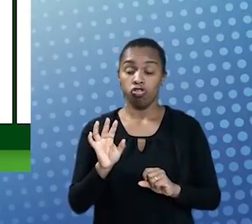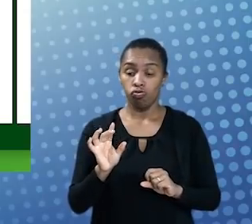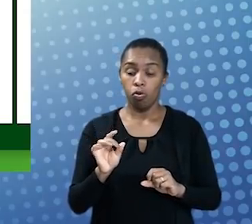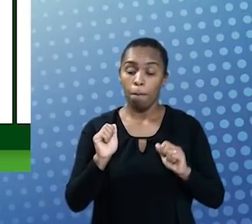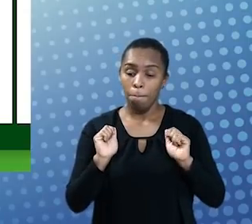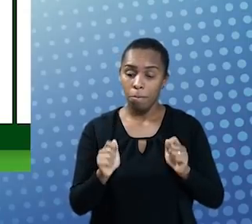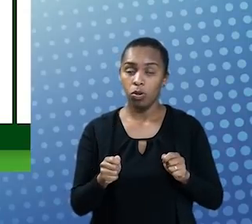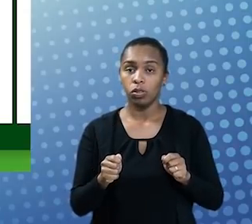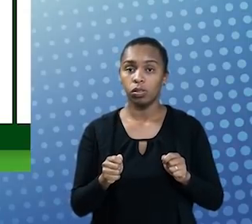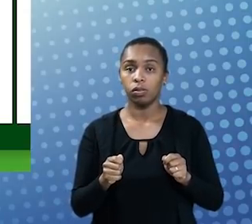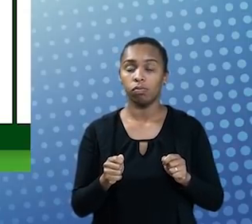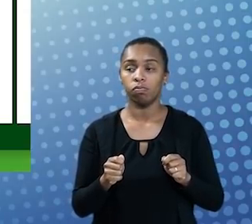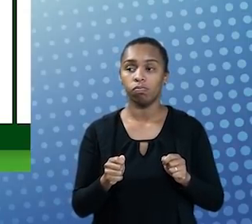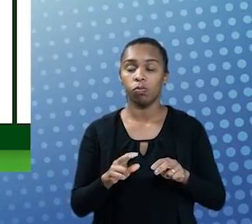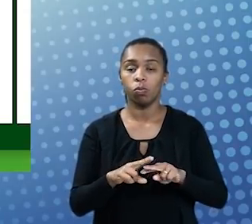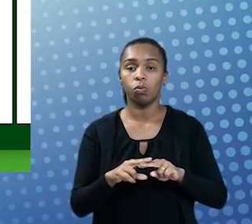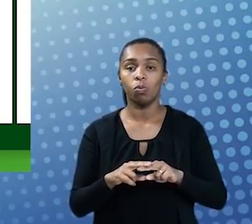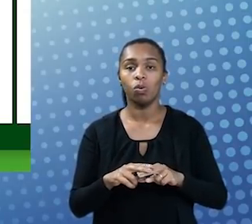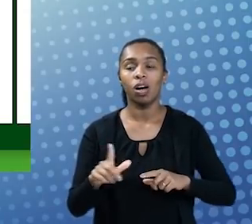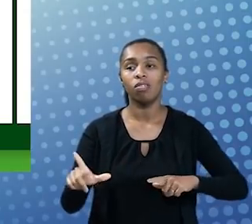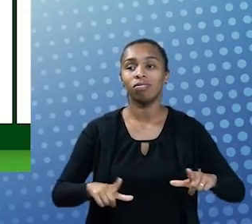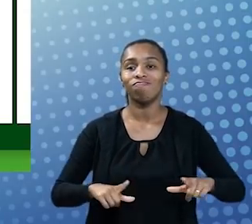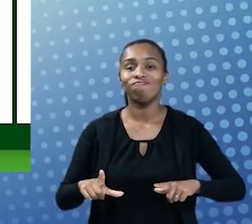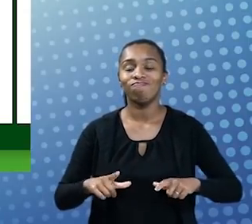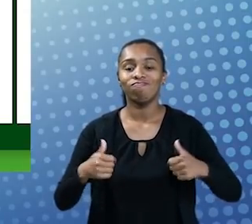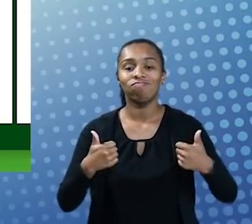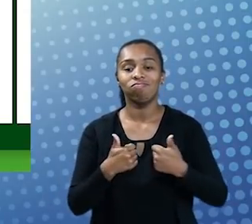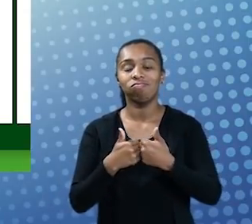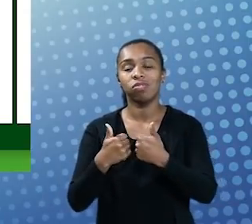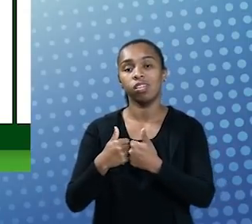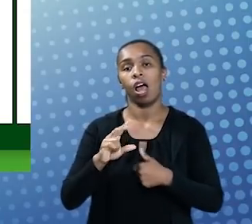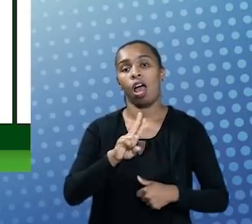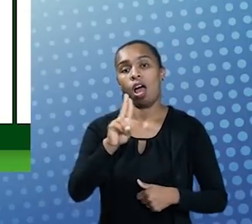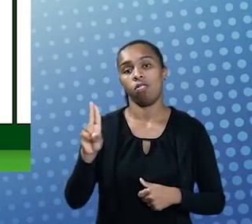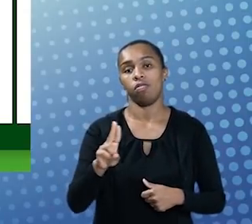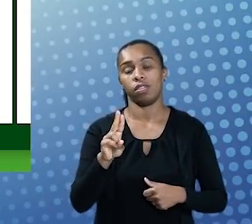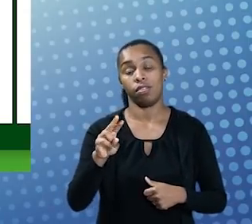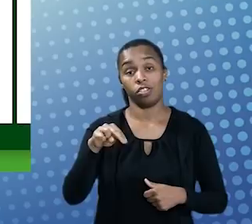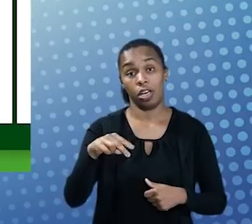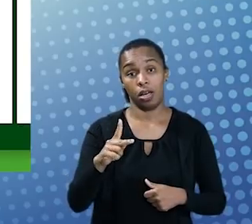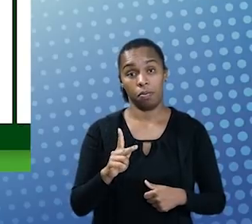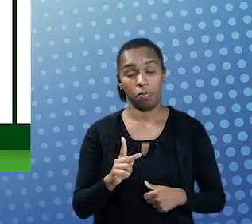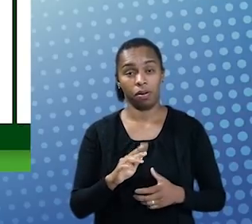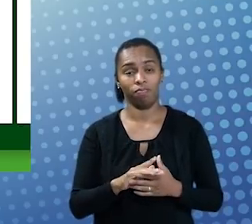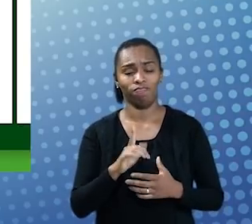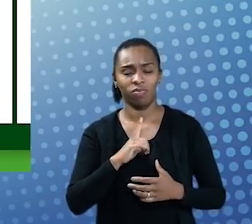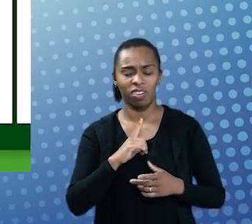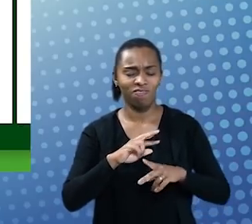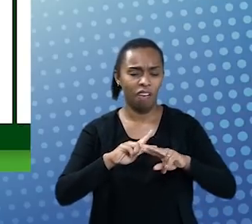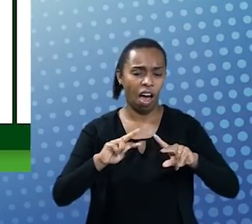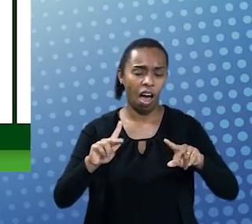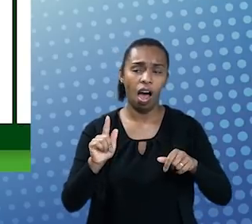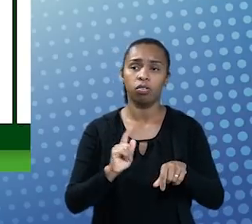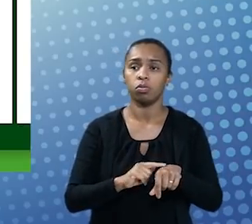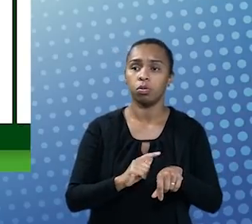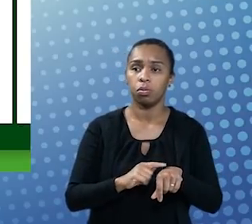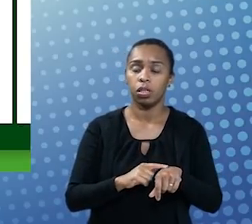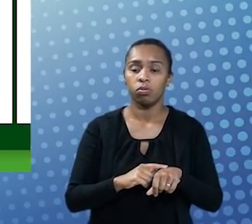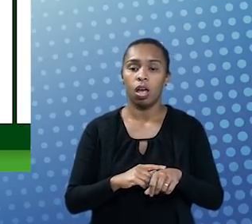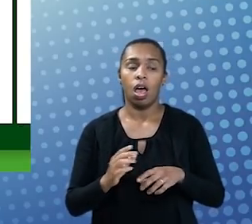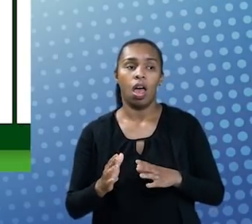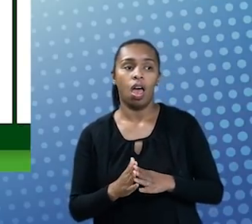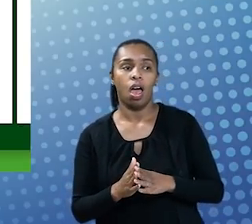é possível por esse trabalho de escuta, de aproximação das universidades. A RNP tem, em muitos momentos, atuado em